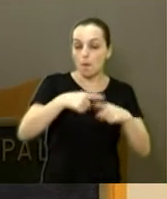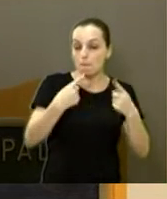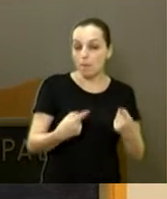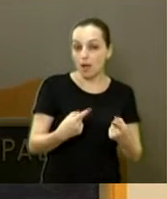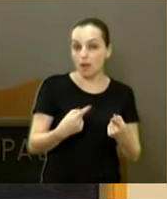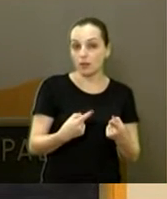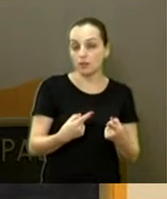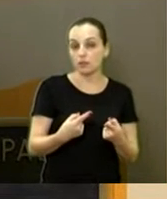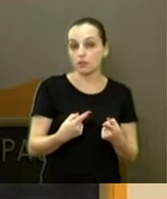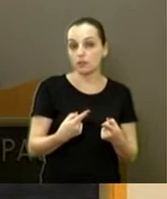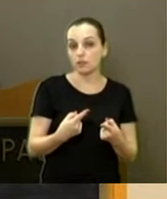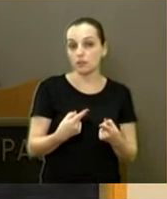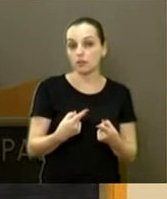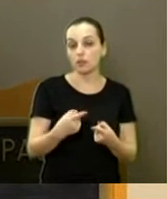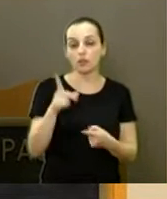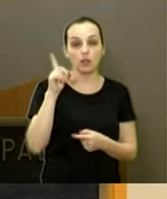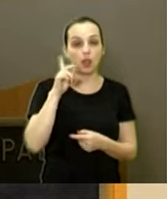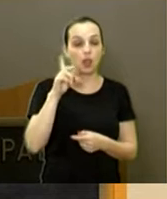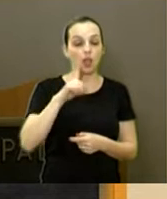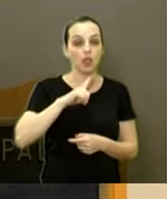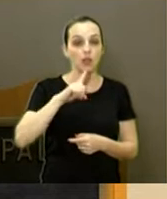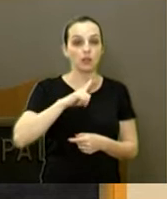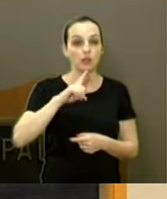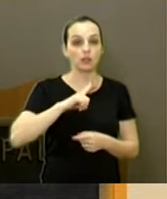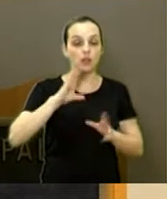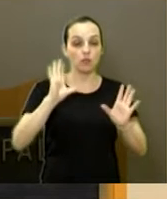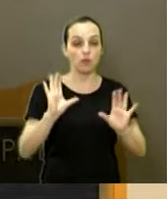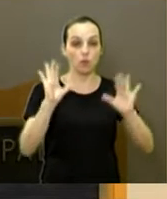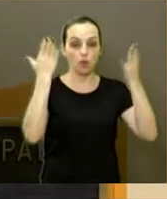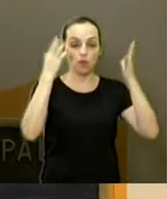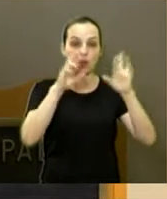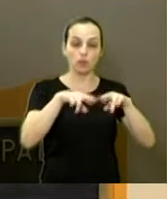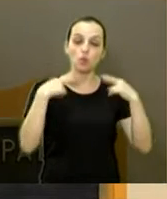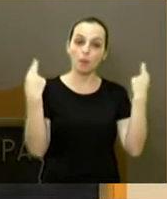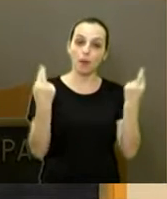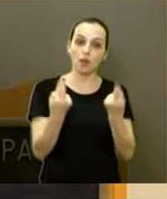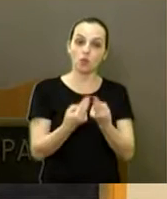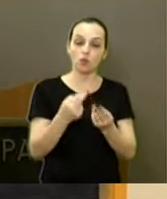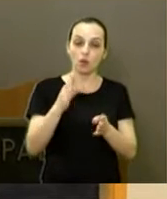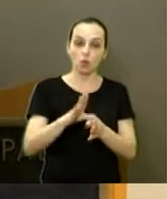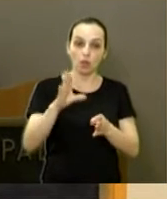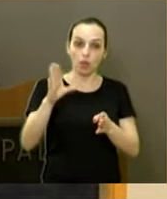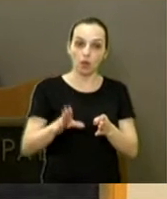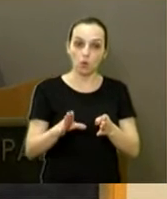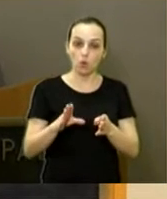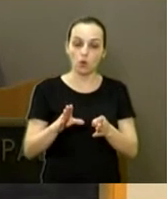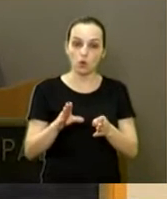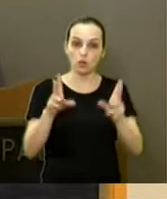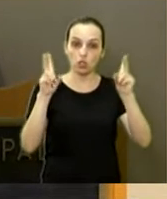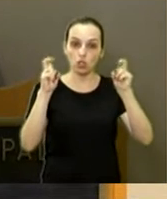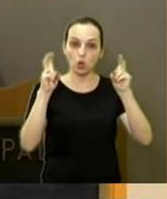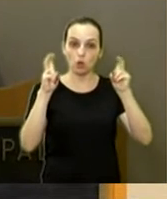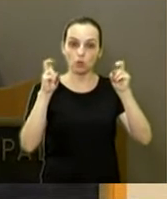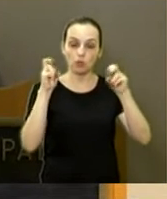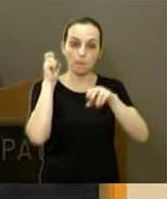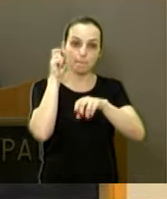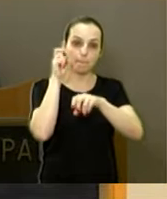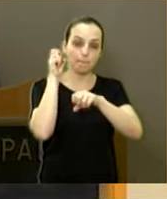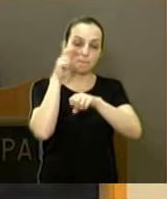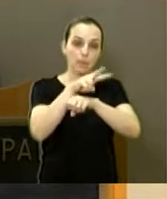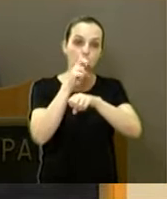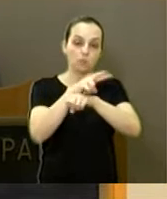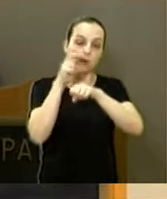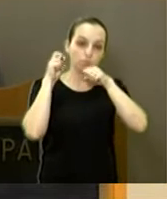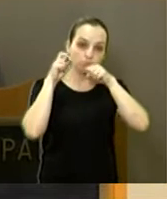que outro dia nós tivemos um evento aqui nessa casa, uma reunião sobre pulverização da